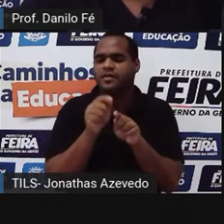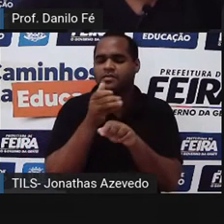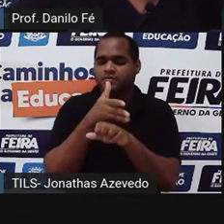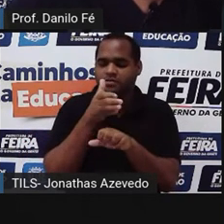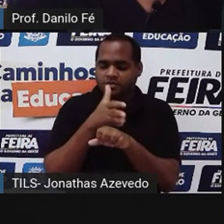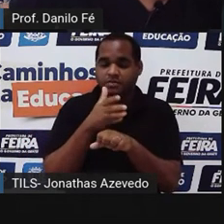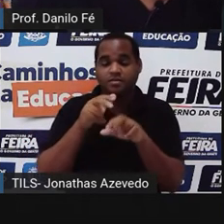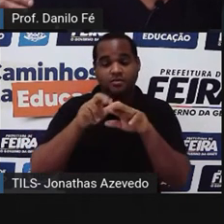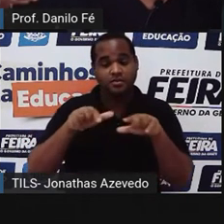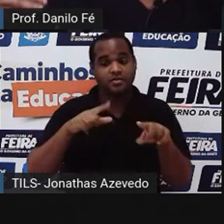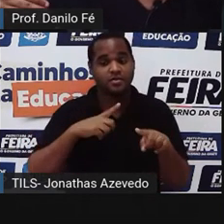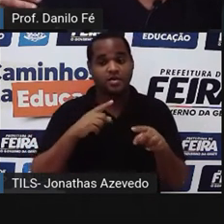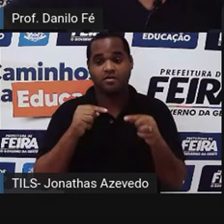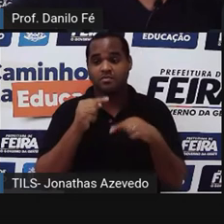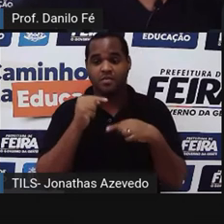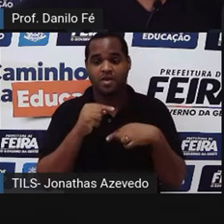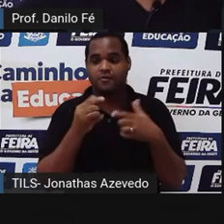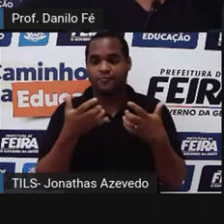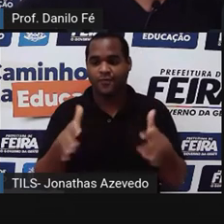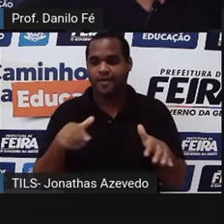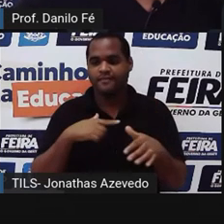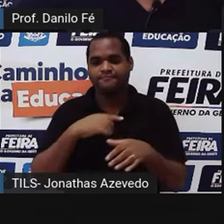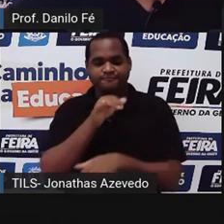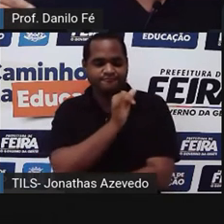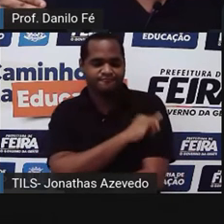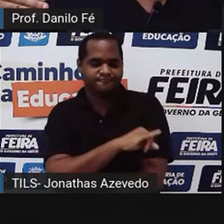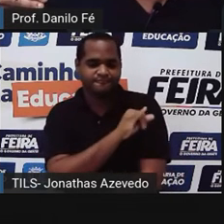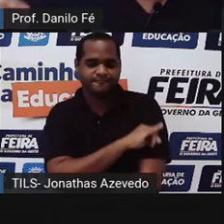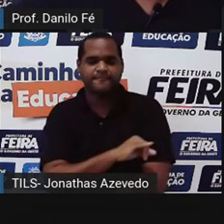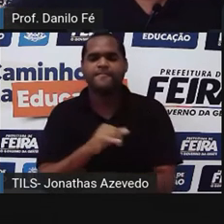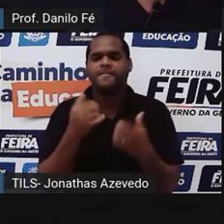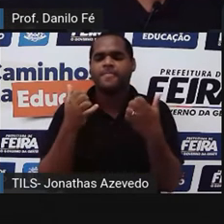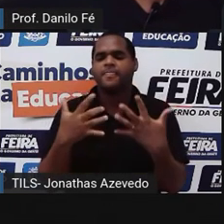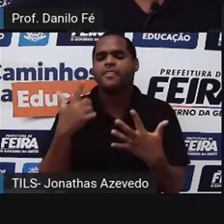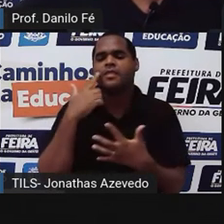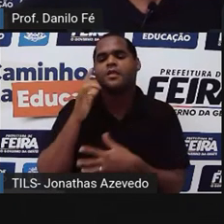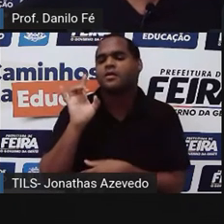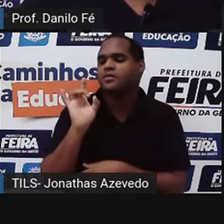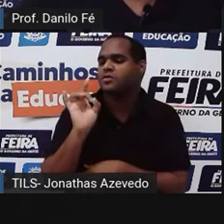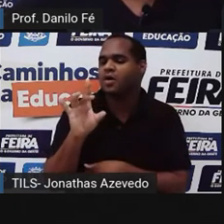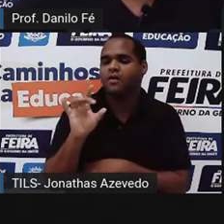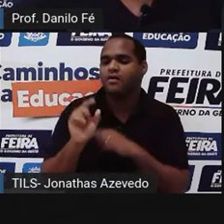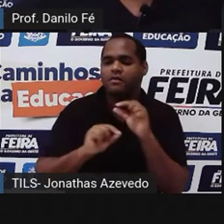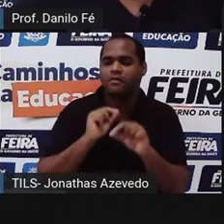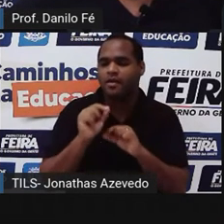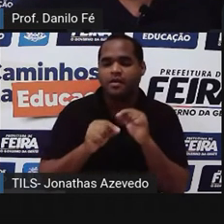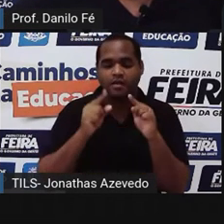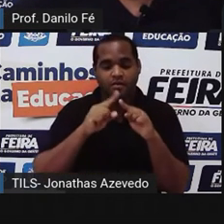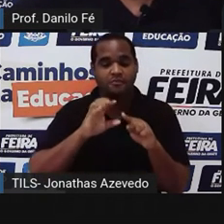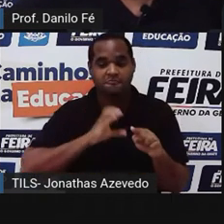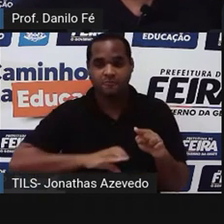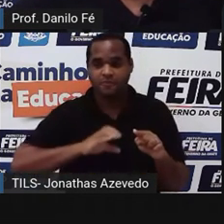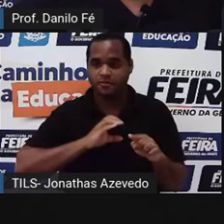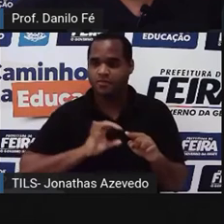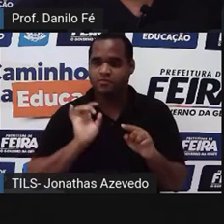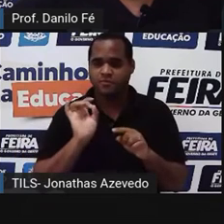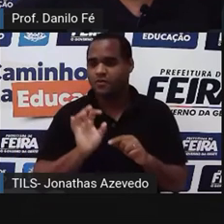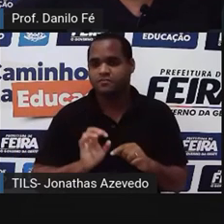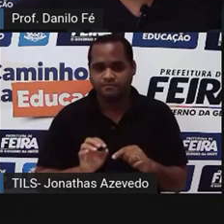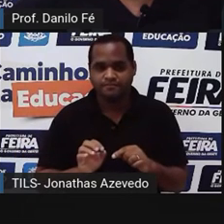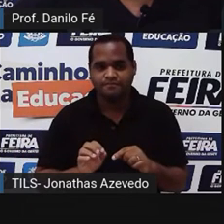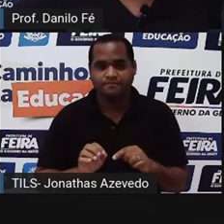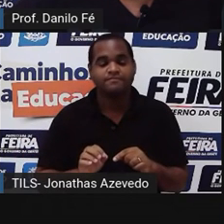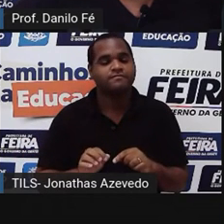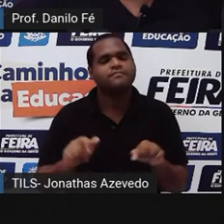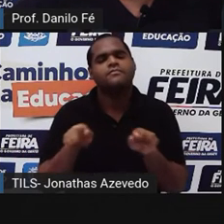pública não se reportasse mais ao Rio de Janeiro, mas se reportasse só a Portugal. E isso